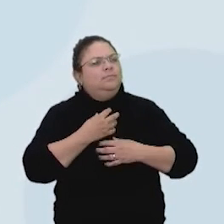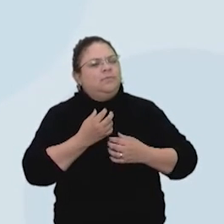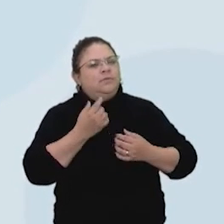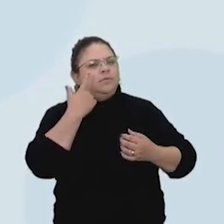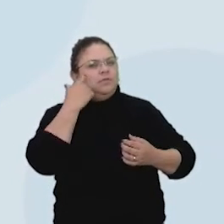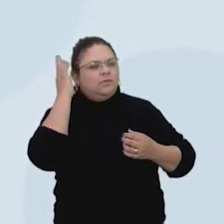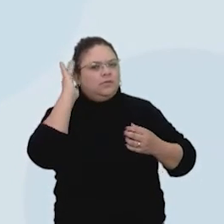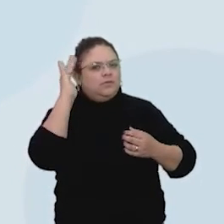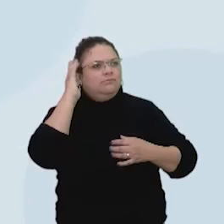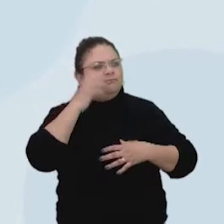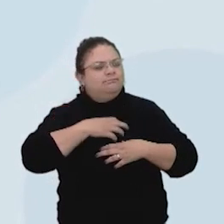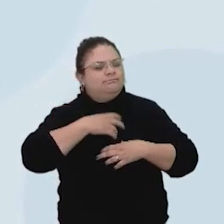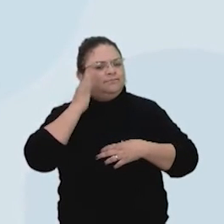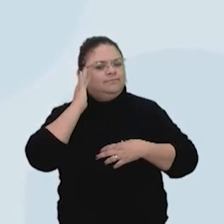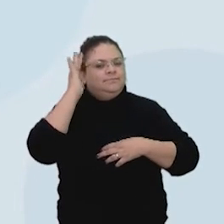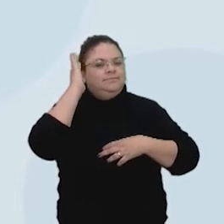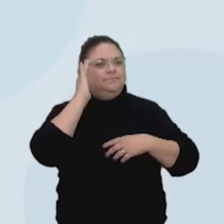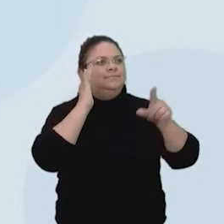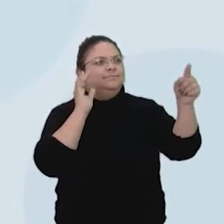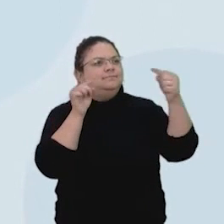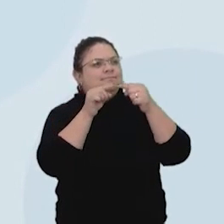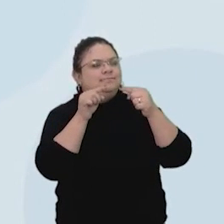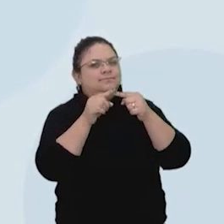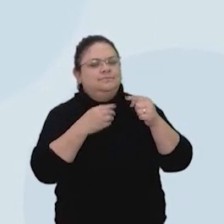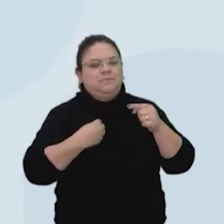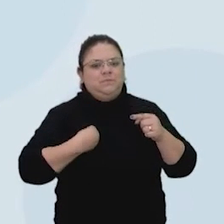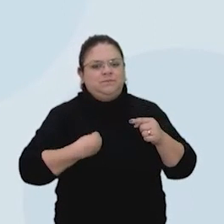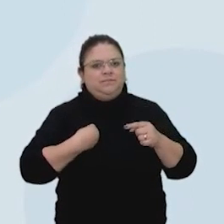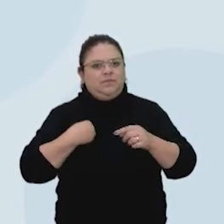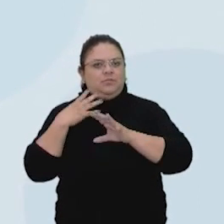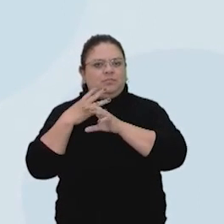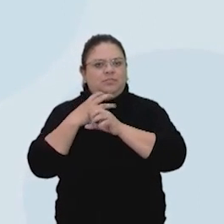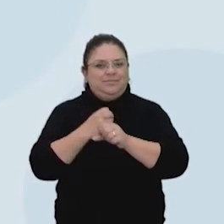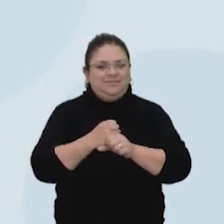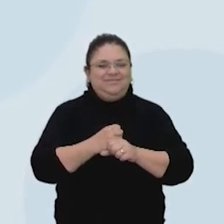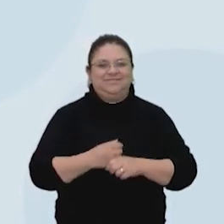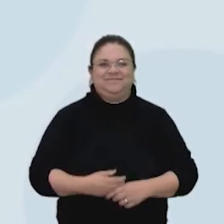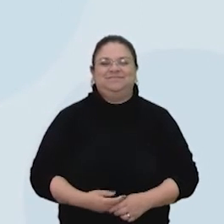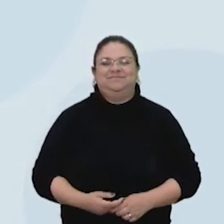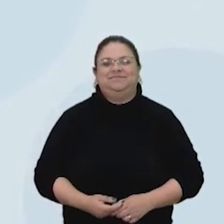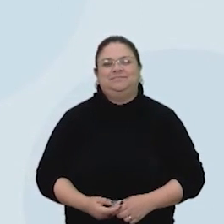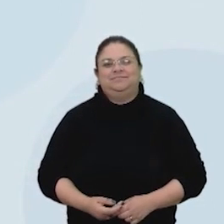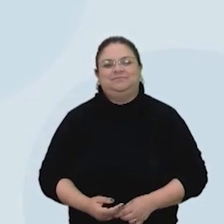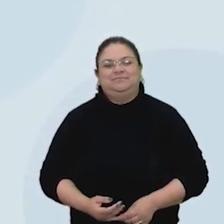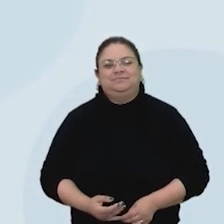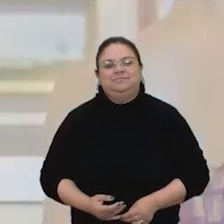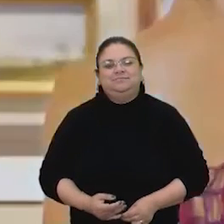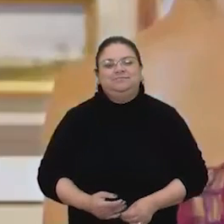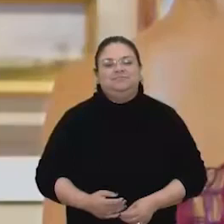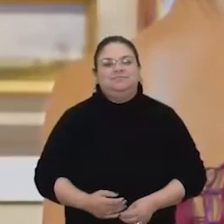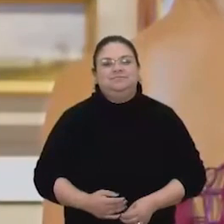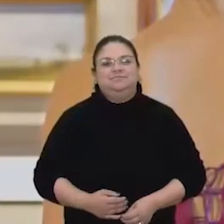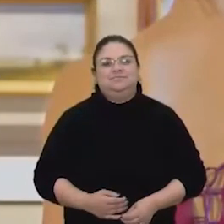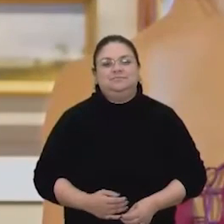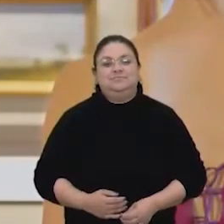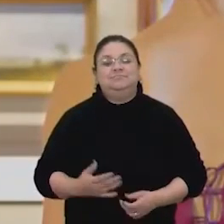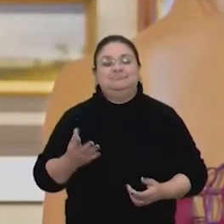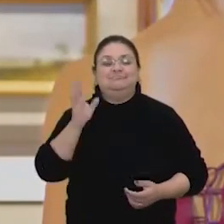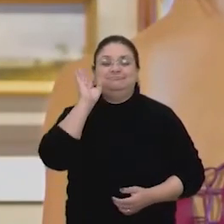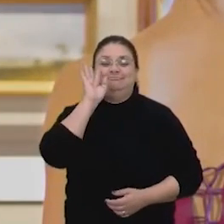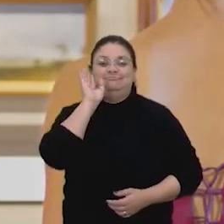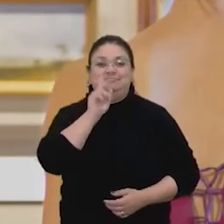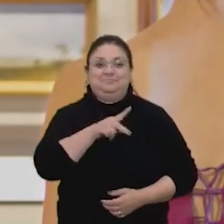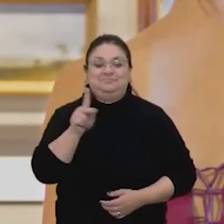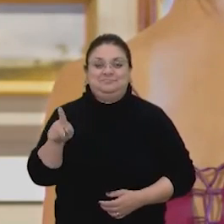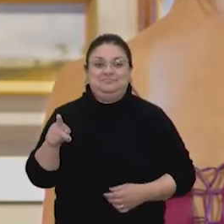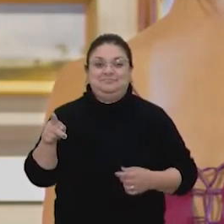de acordo com seu histórico e conhecimento de vida. Também não existe certo ou errado. Então, quantas vezes, isso aí é muito legal o